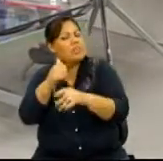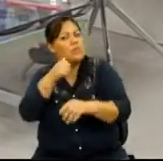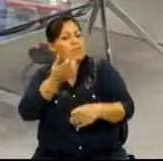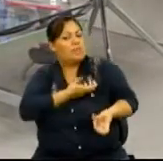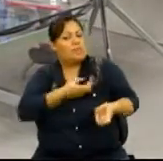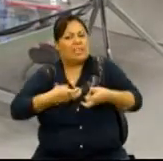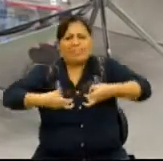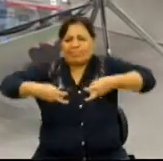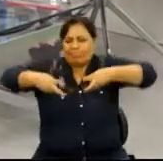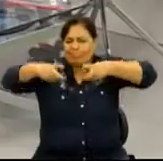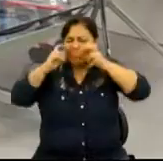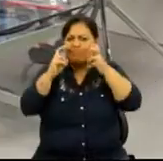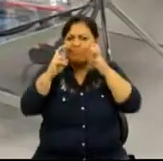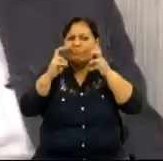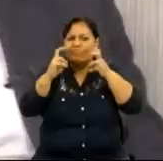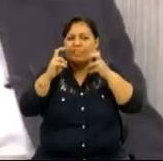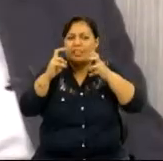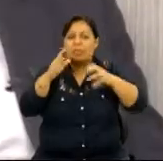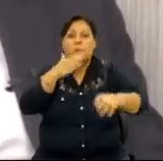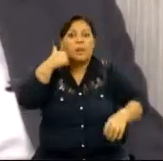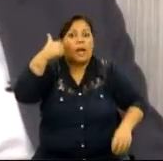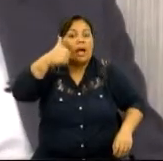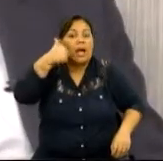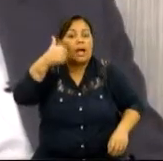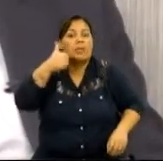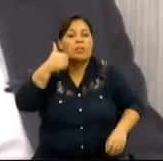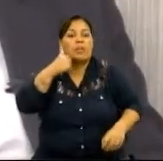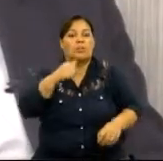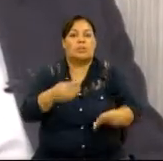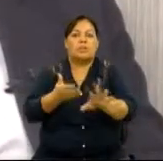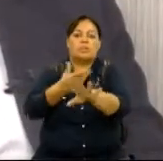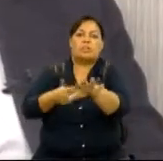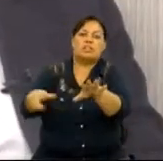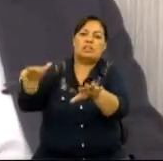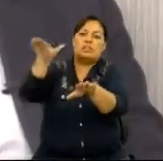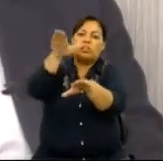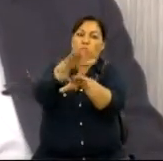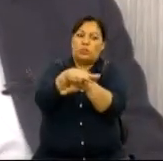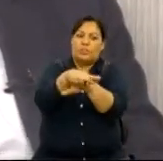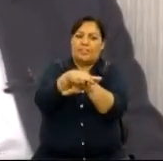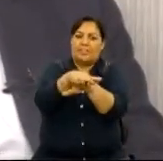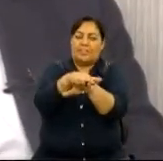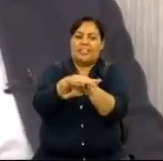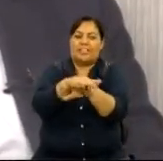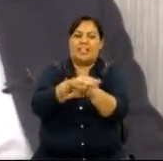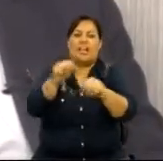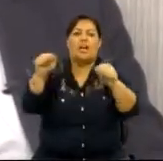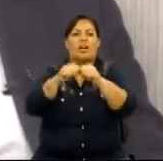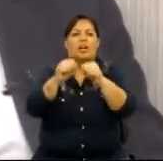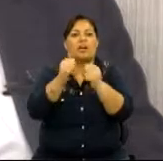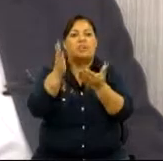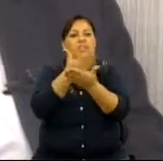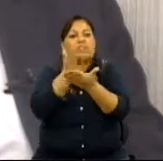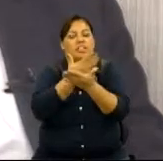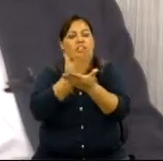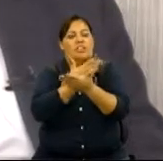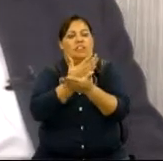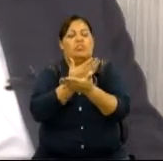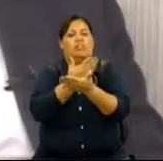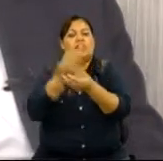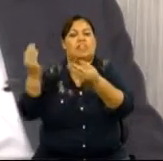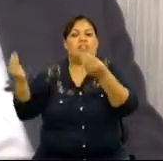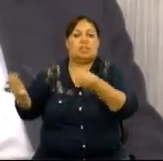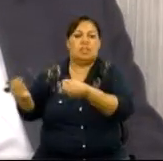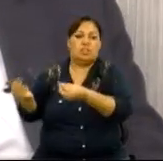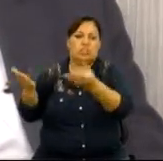e com essas amigas ela percebeu essa necessidade que a melhor maneira de promover a inclusão seria produzindo livros. Então,